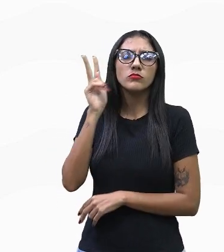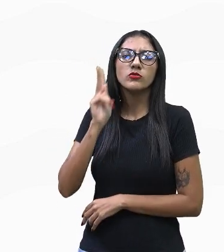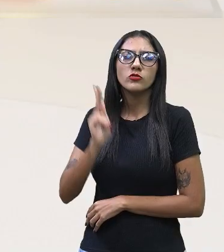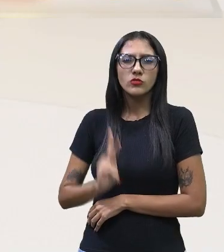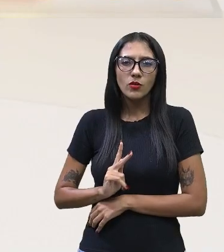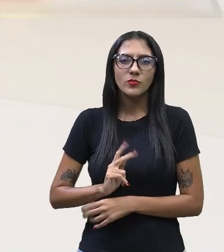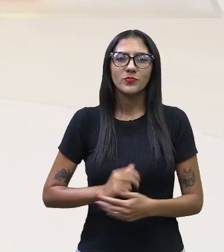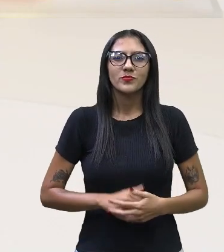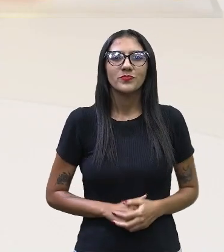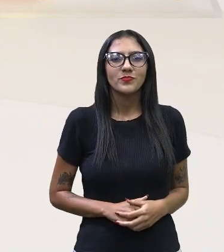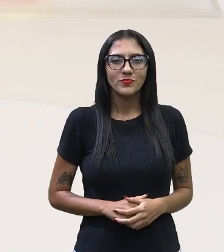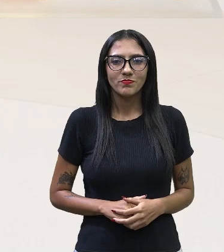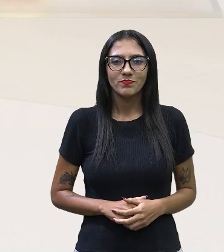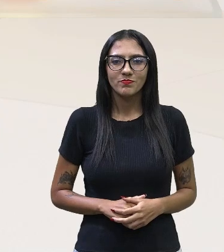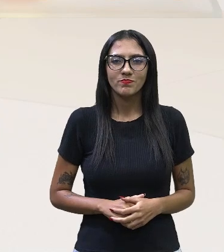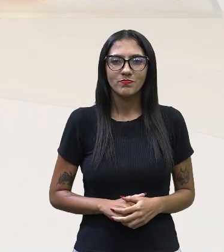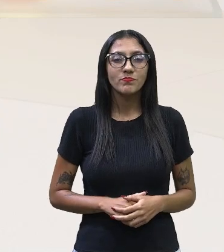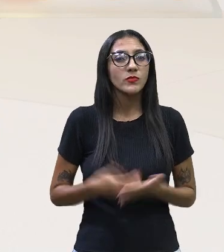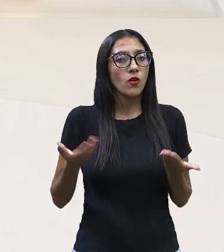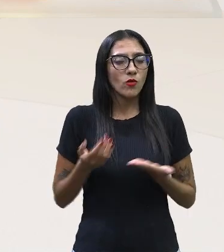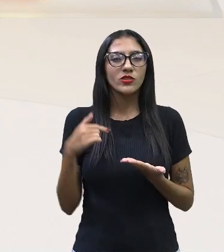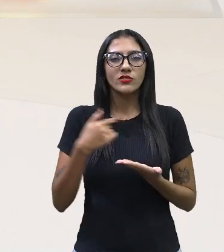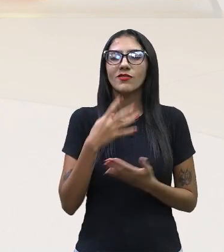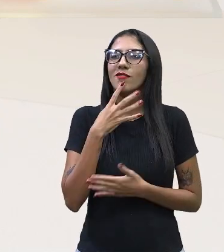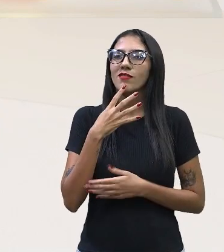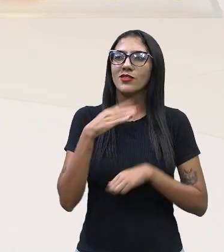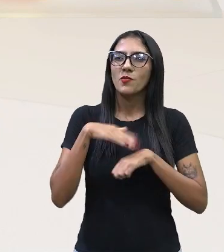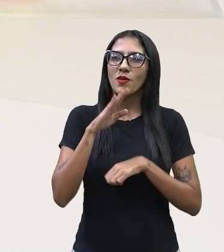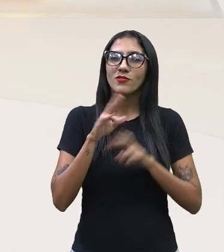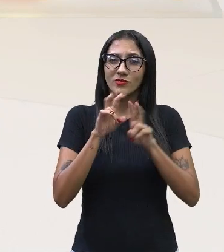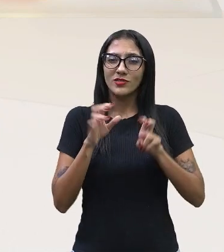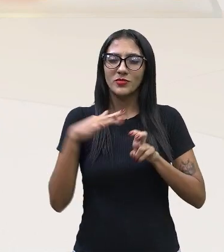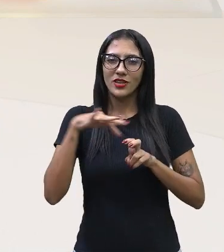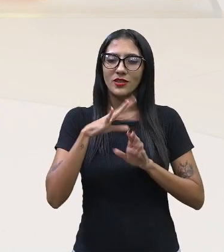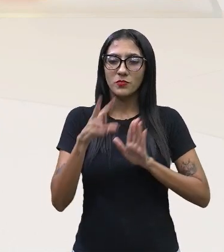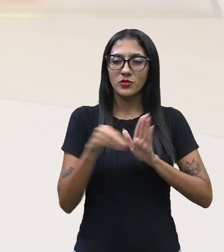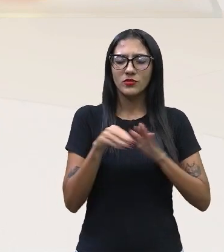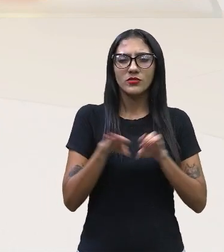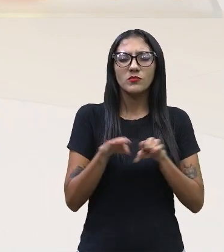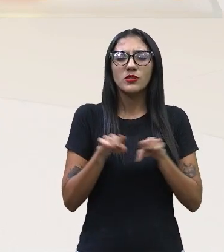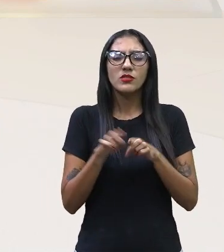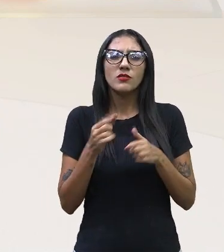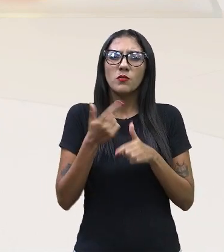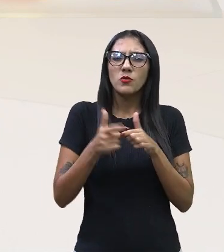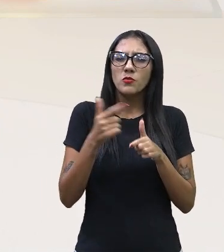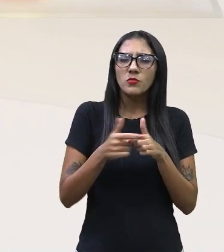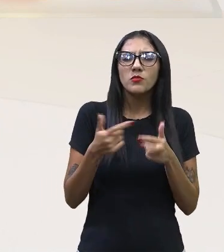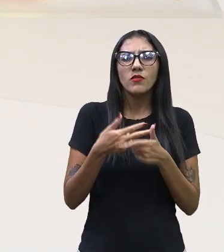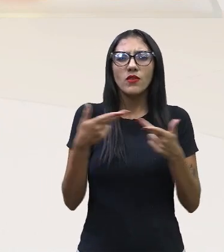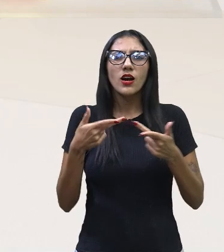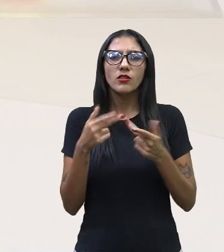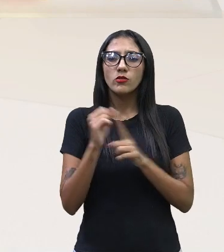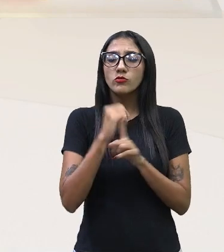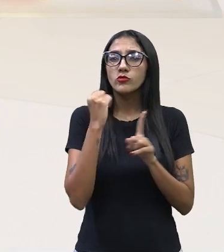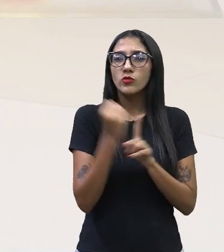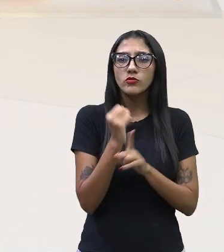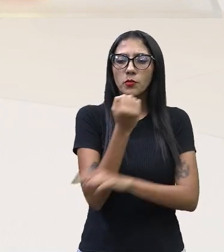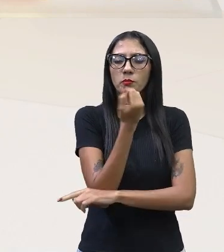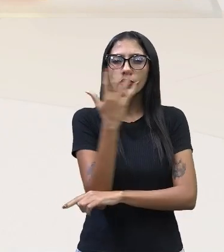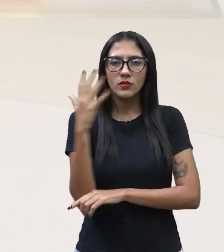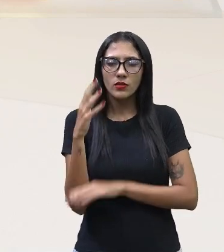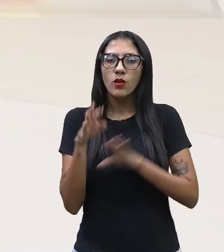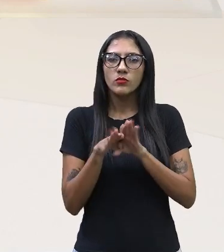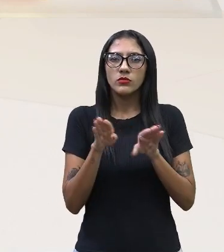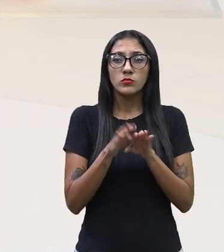Então, gente vai conhecer um pouquinho mais da região amazônica e dos impactos socioambientais que as queimadas e também